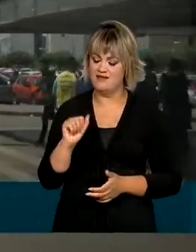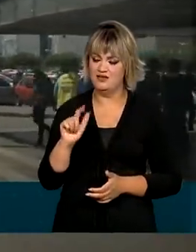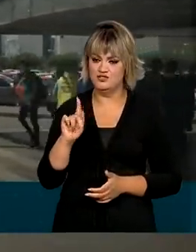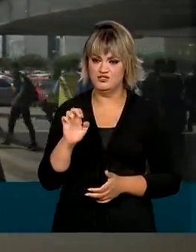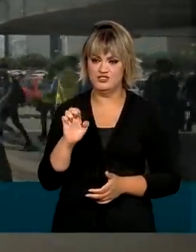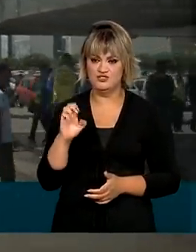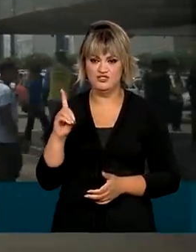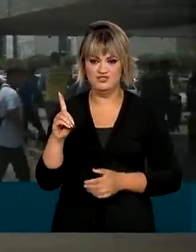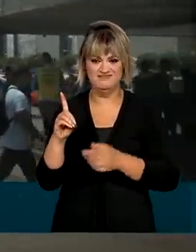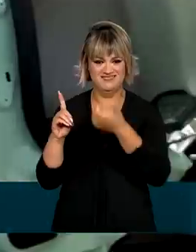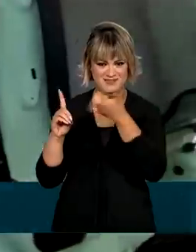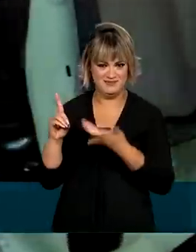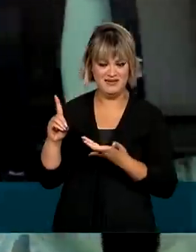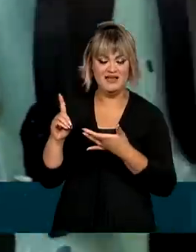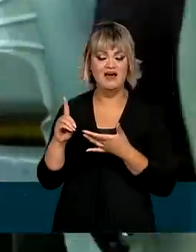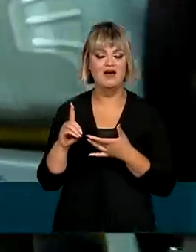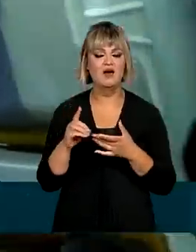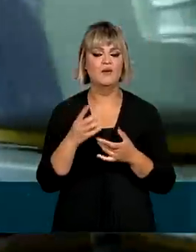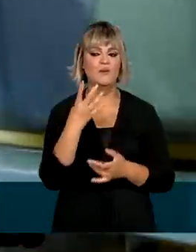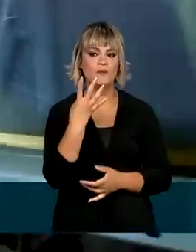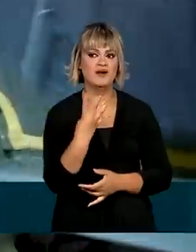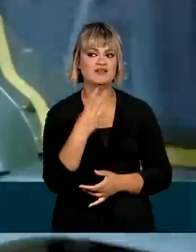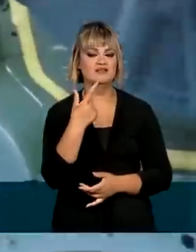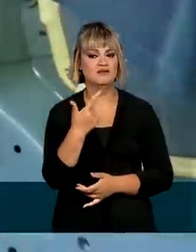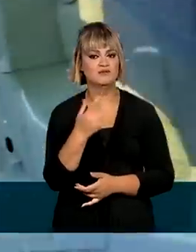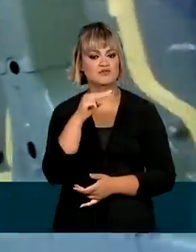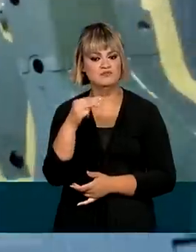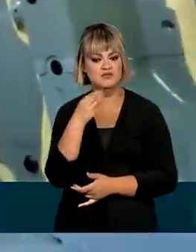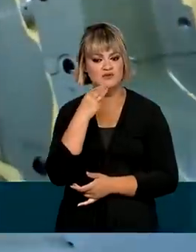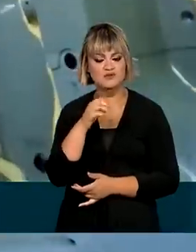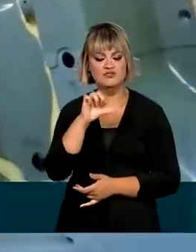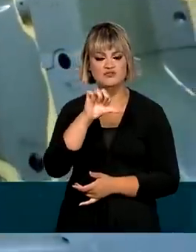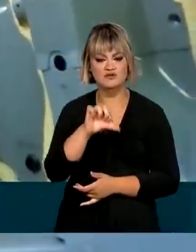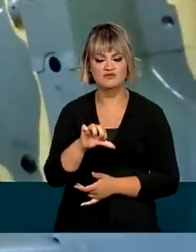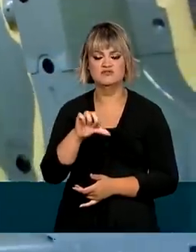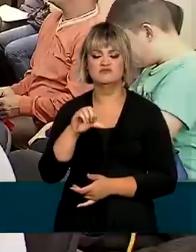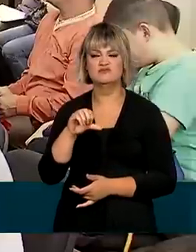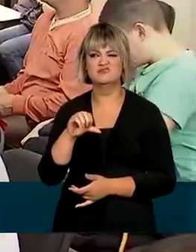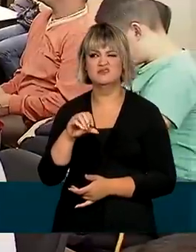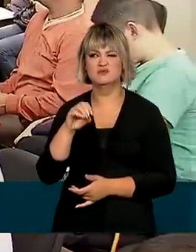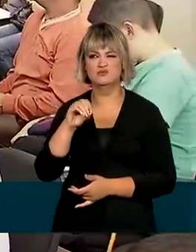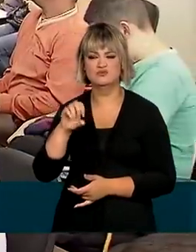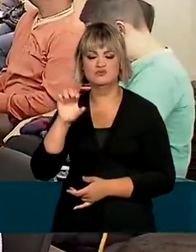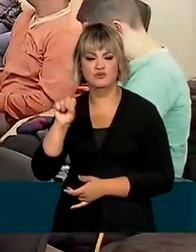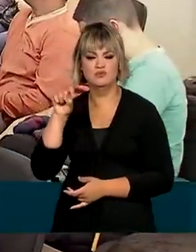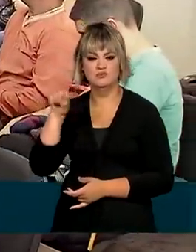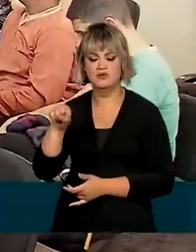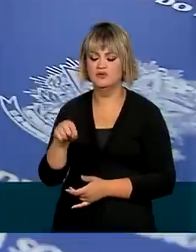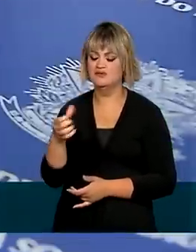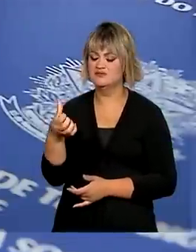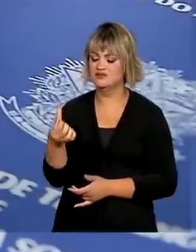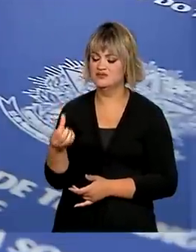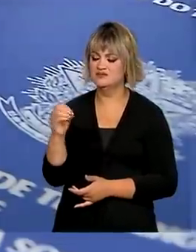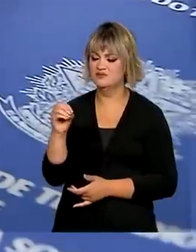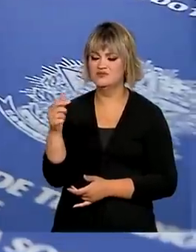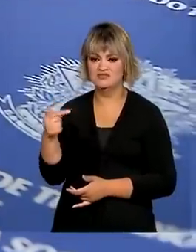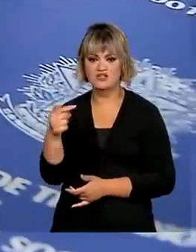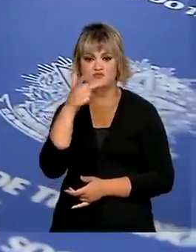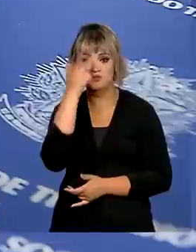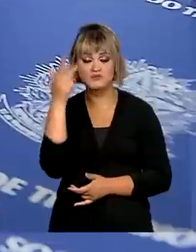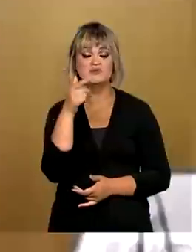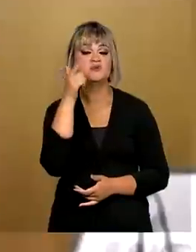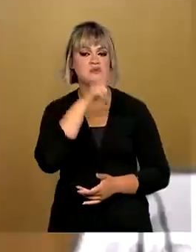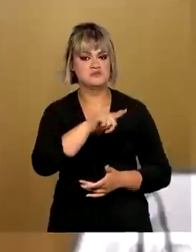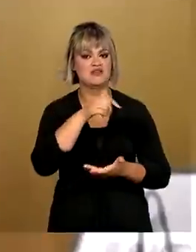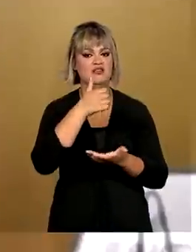hoje o país possui no total 42 milhões e 998 mil e 607 brasileiros com carteira